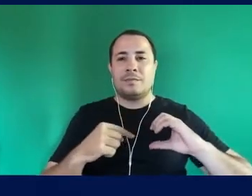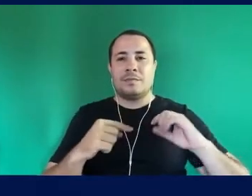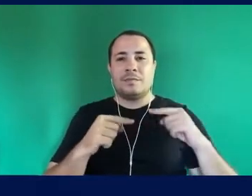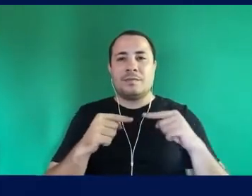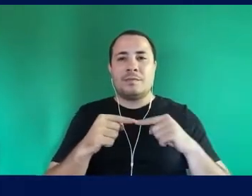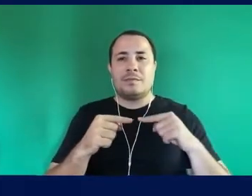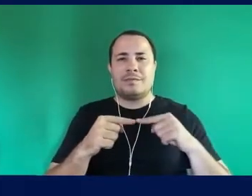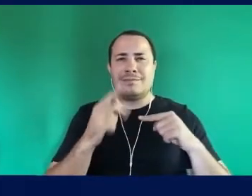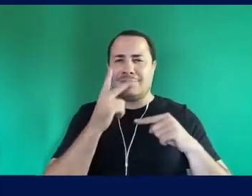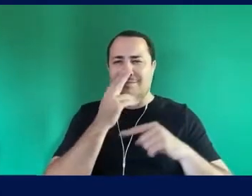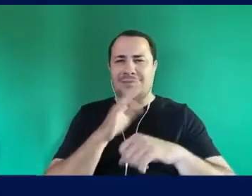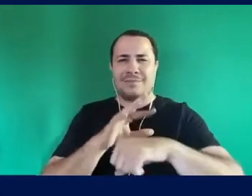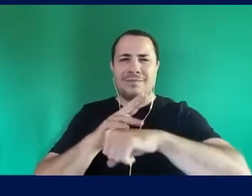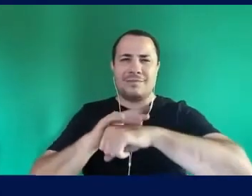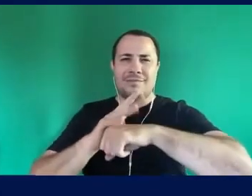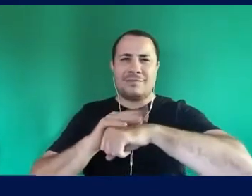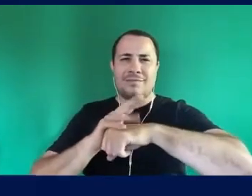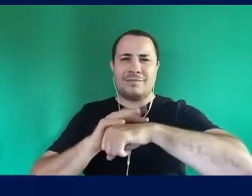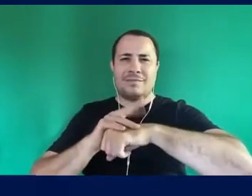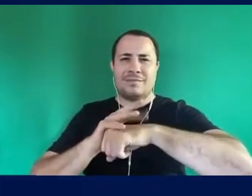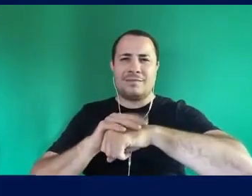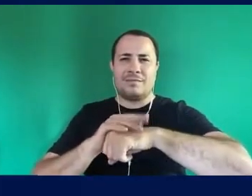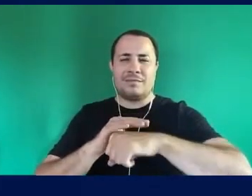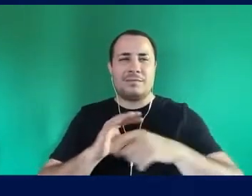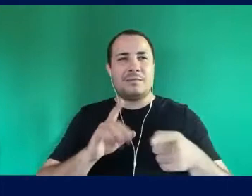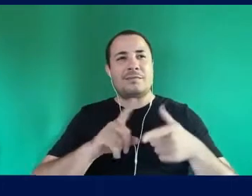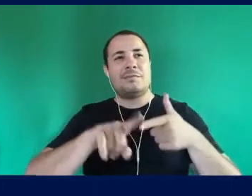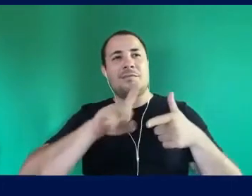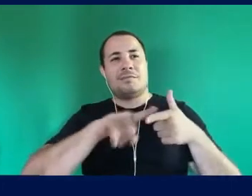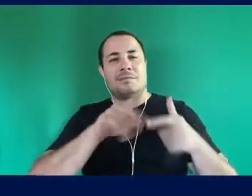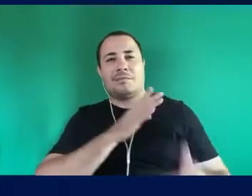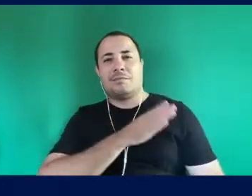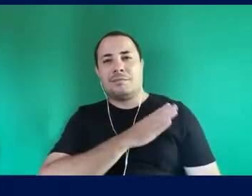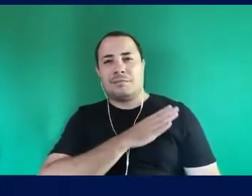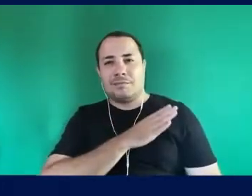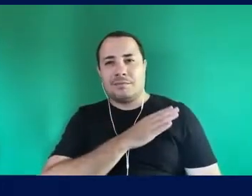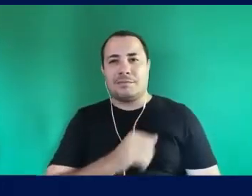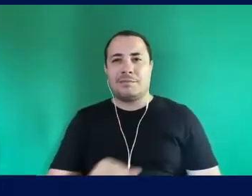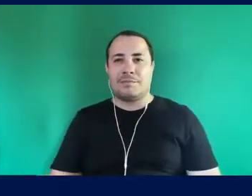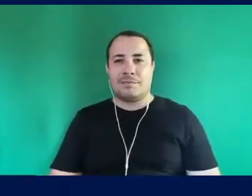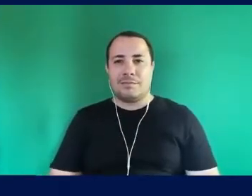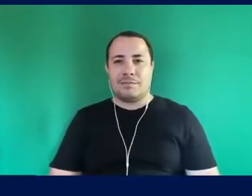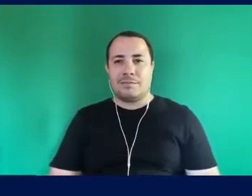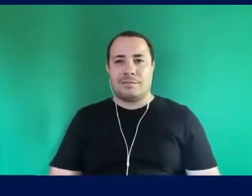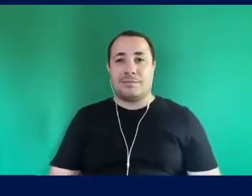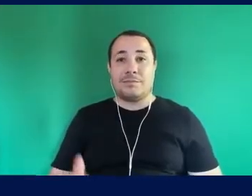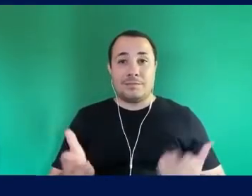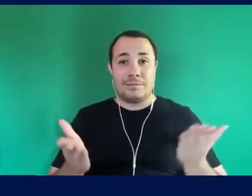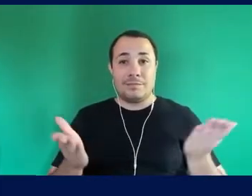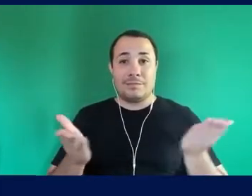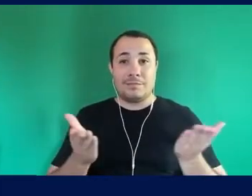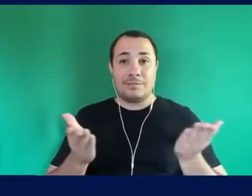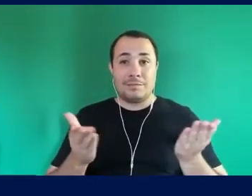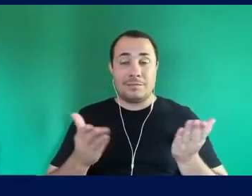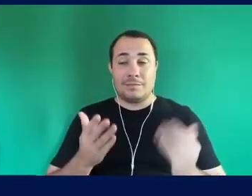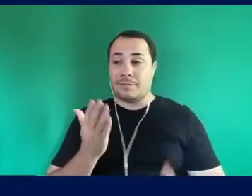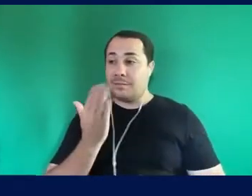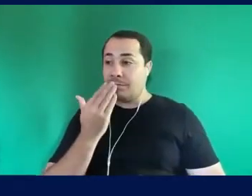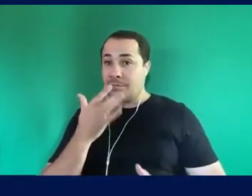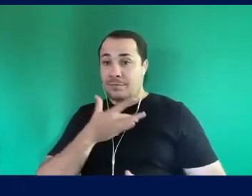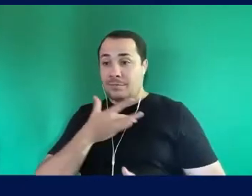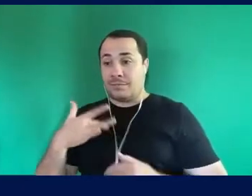Doença, né? Tá com problema No coração A gente tem medo Do coração, né? Come bem Pra não ter problema No coração